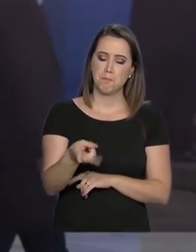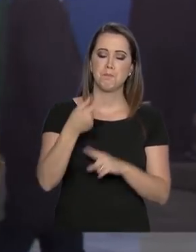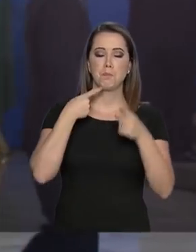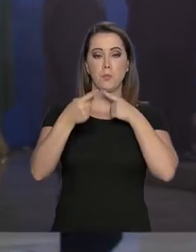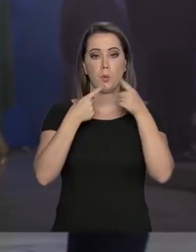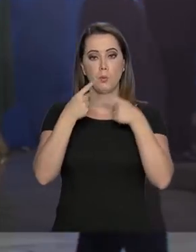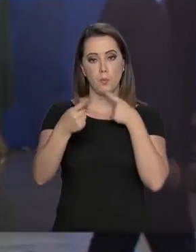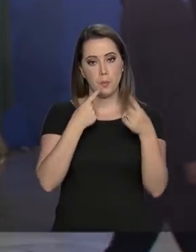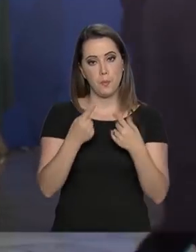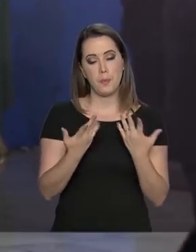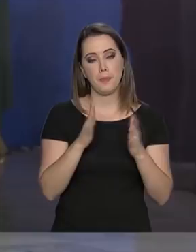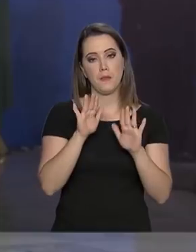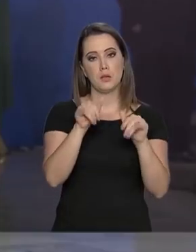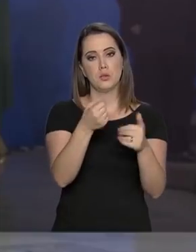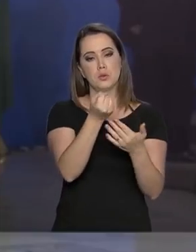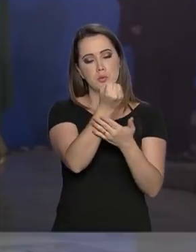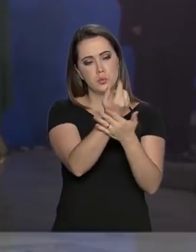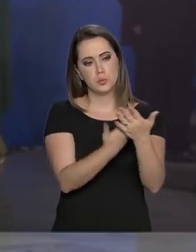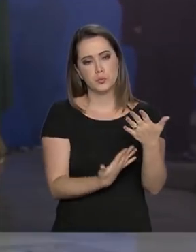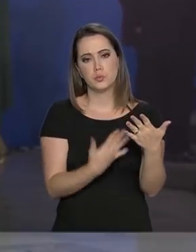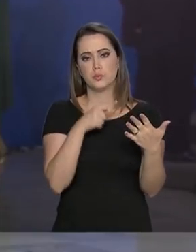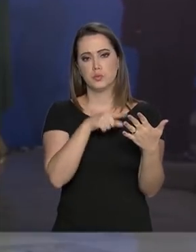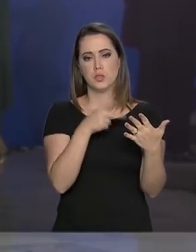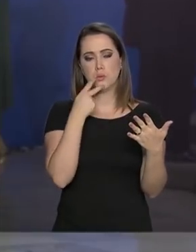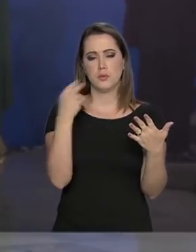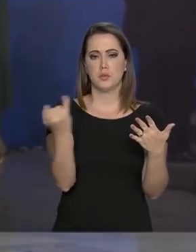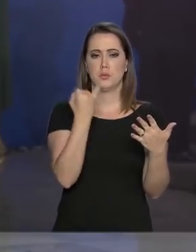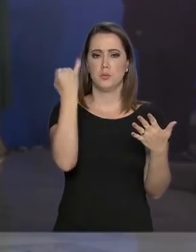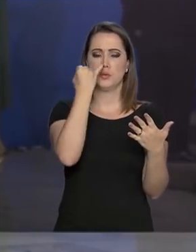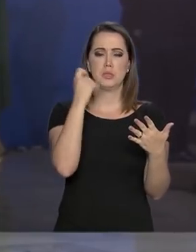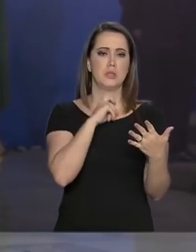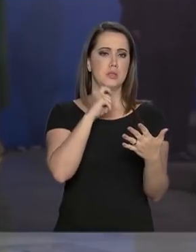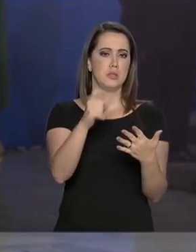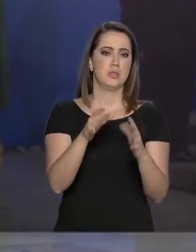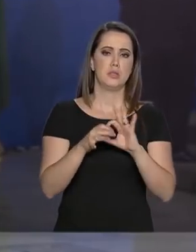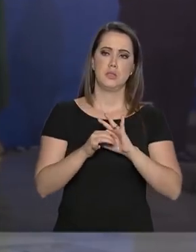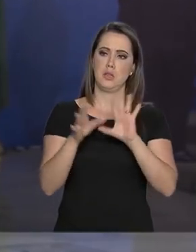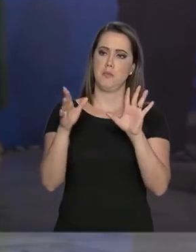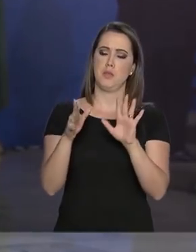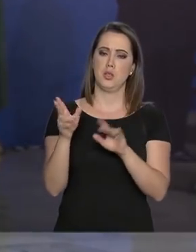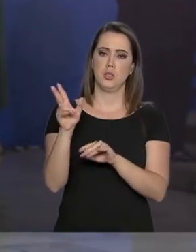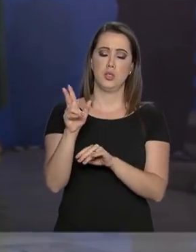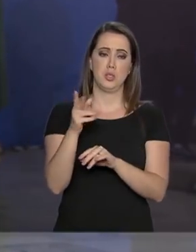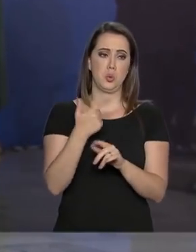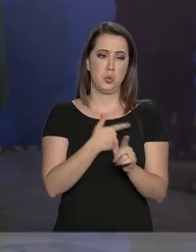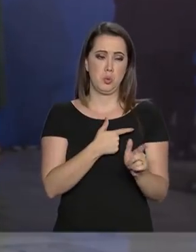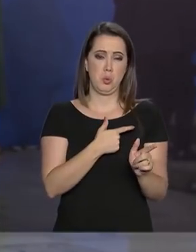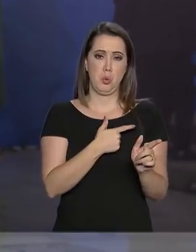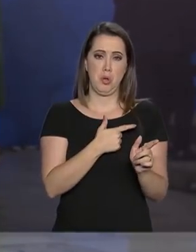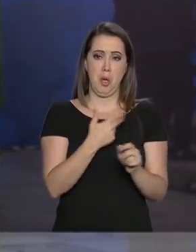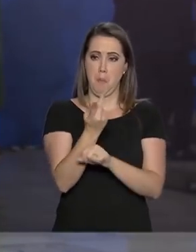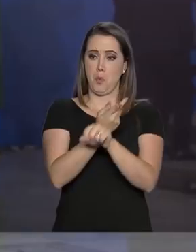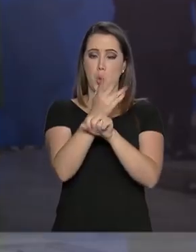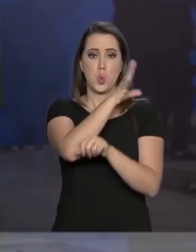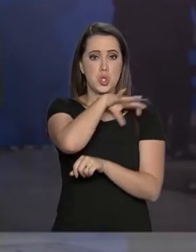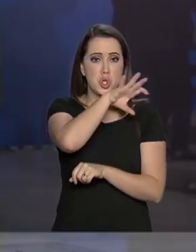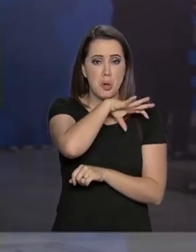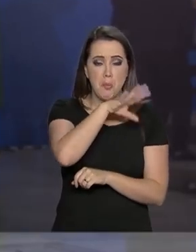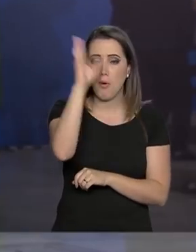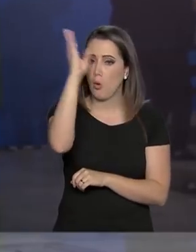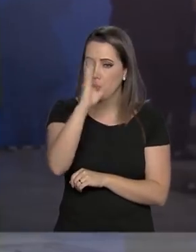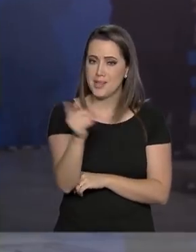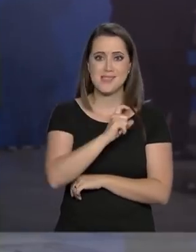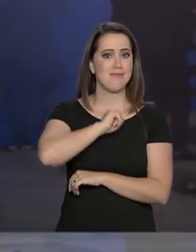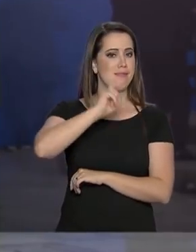chegar a esse texto final. Bolsonaro também ressaltou que ninguém está liberando a caça no Brasil e deixou claro que